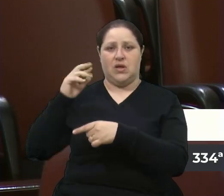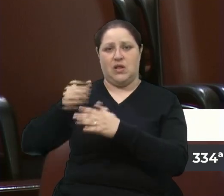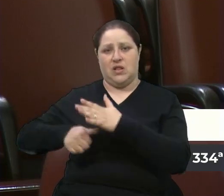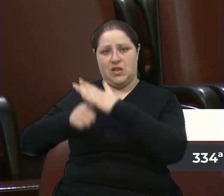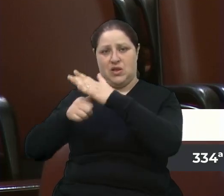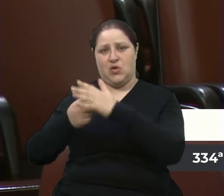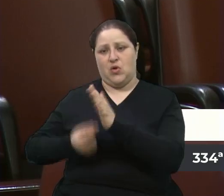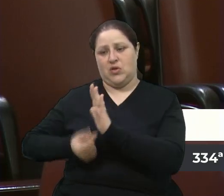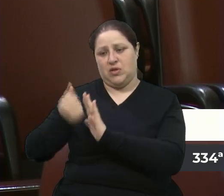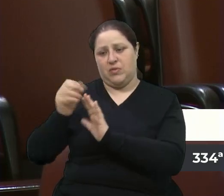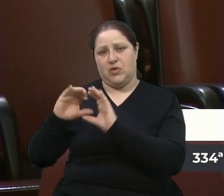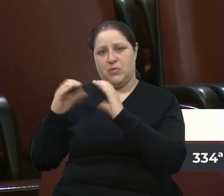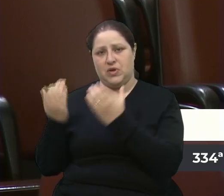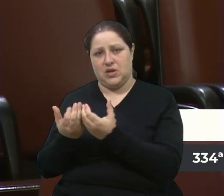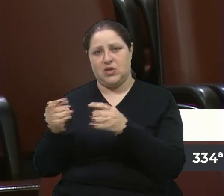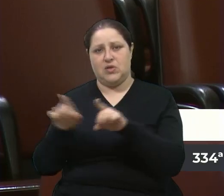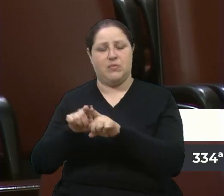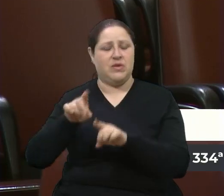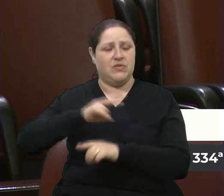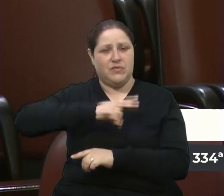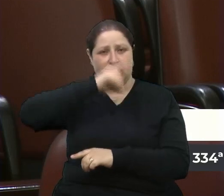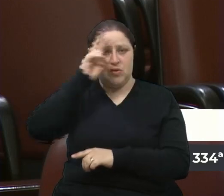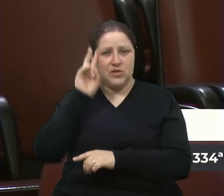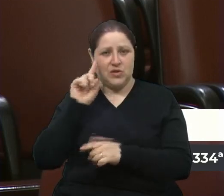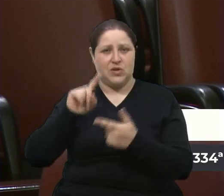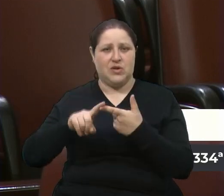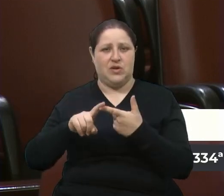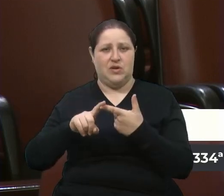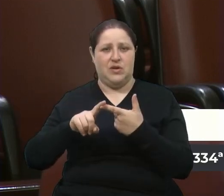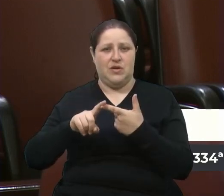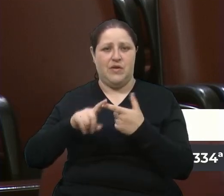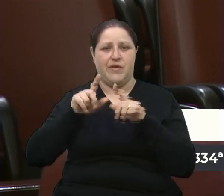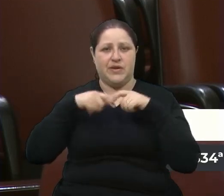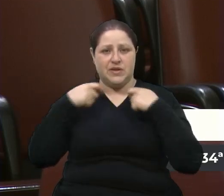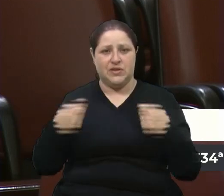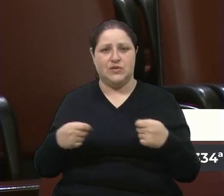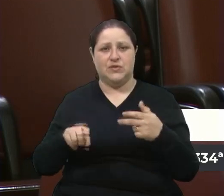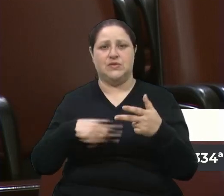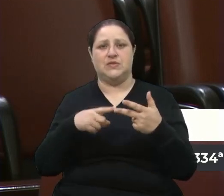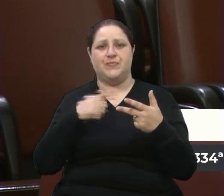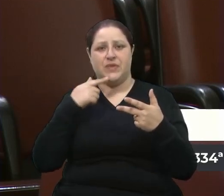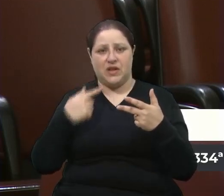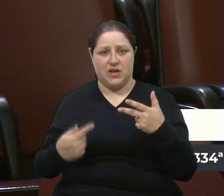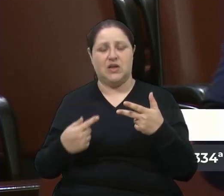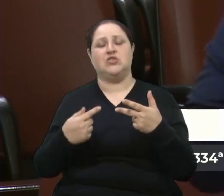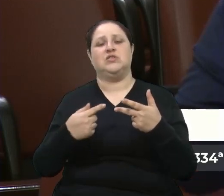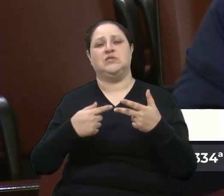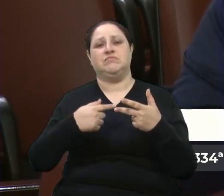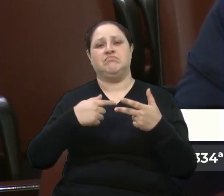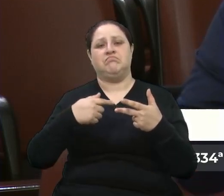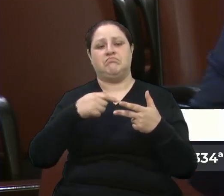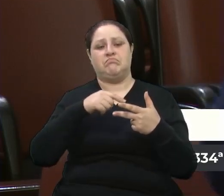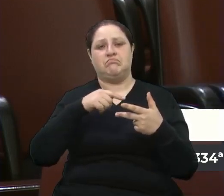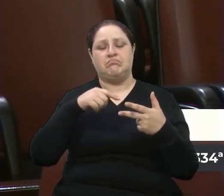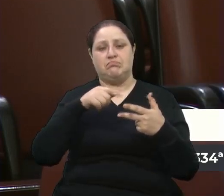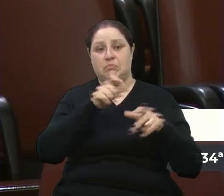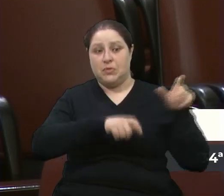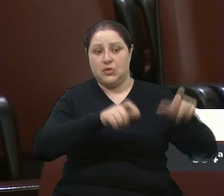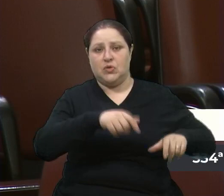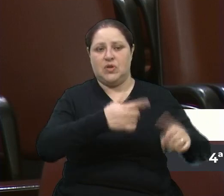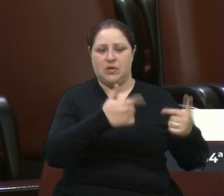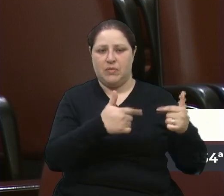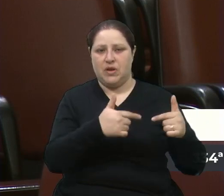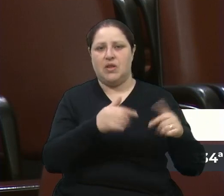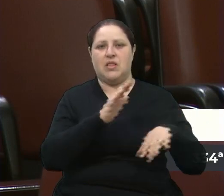Es, vereador Daneluz, vereadora Gladys, que trabalharam numa época onde o prefeito Alceu